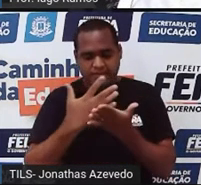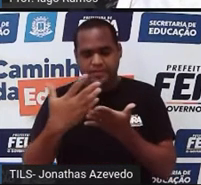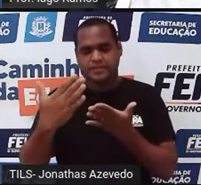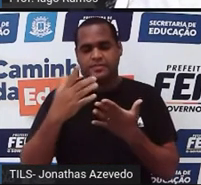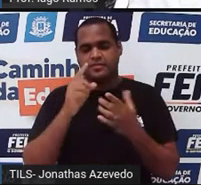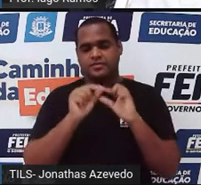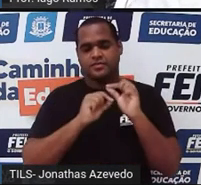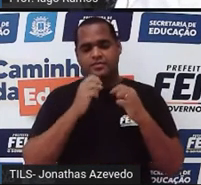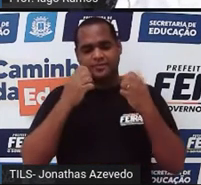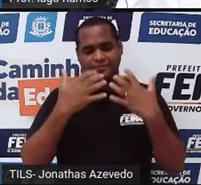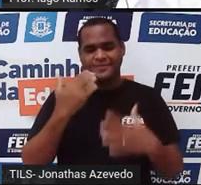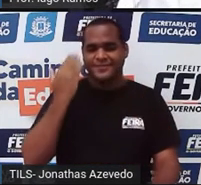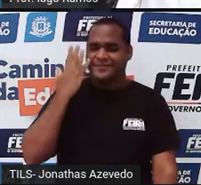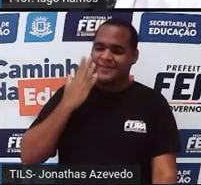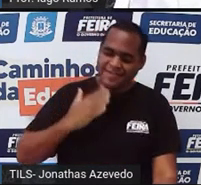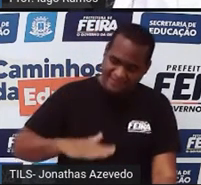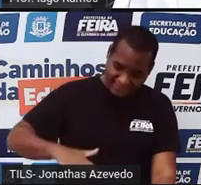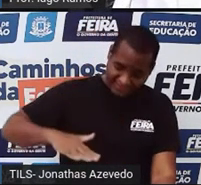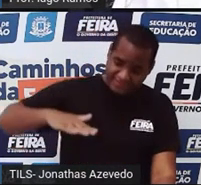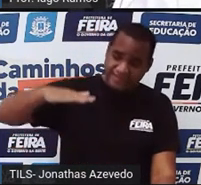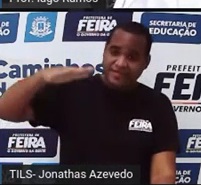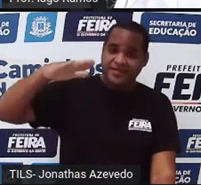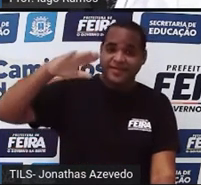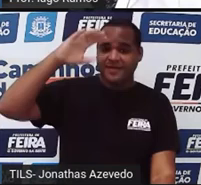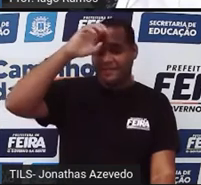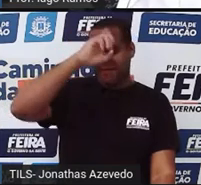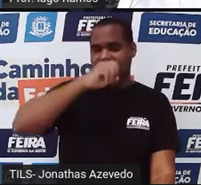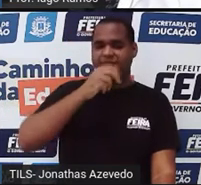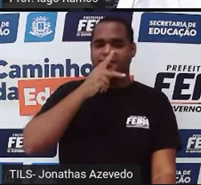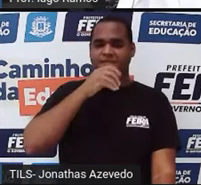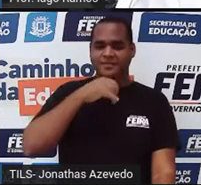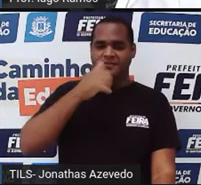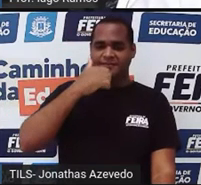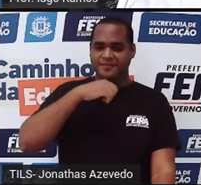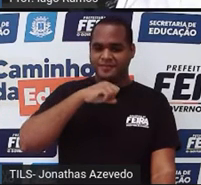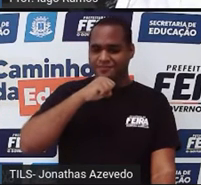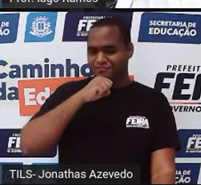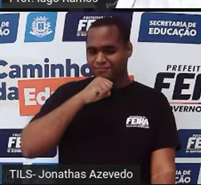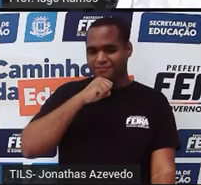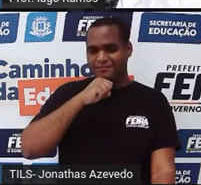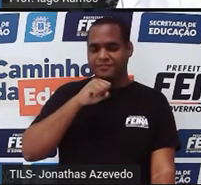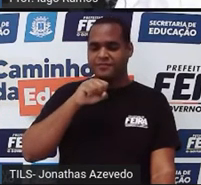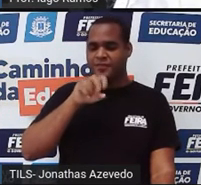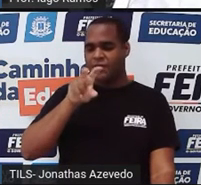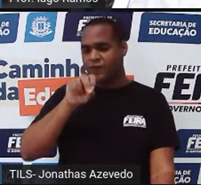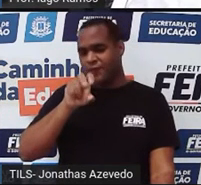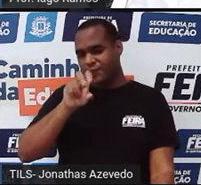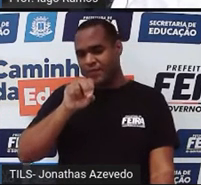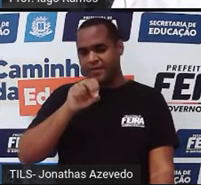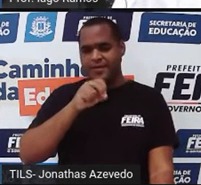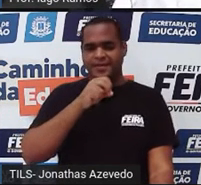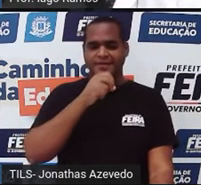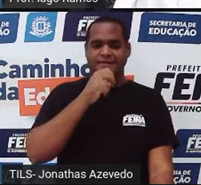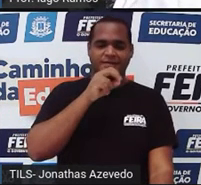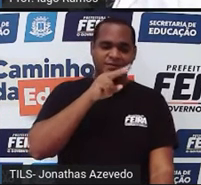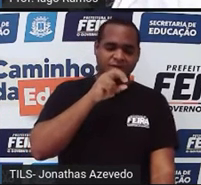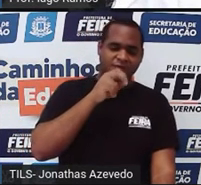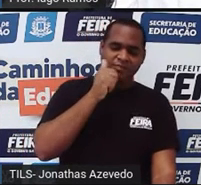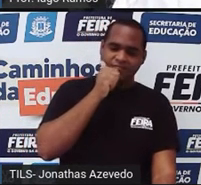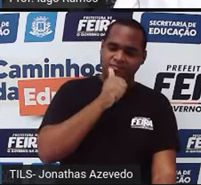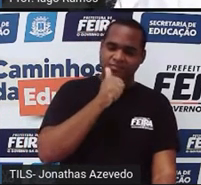muito pequenos? É, papai, mamãe, vovô, vovó,